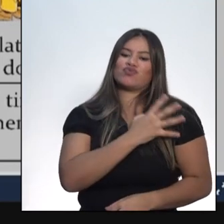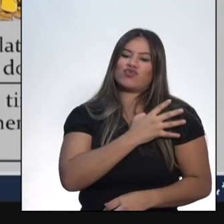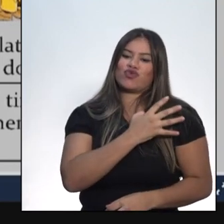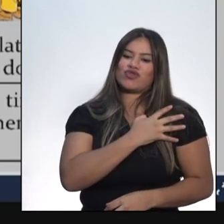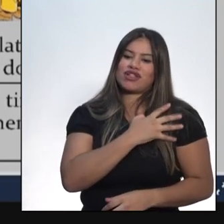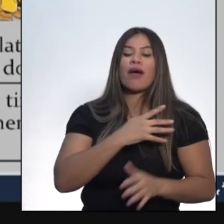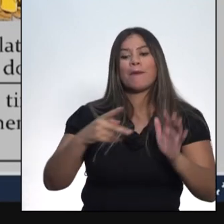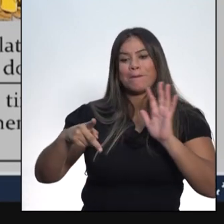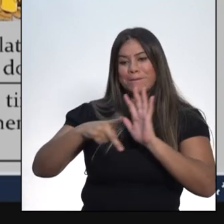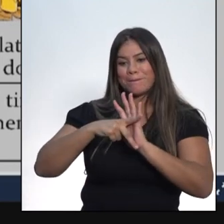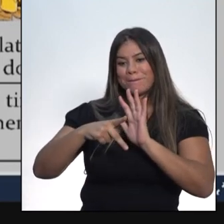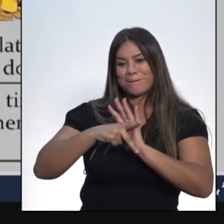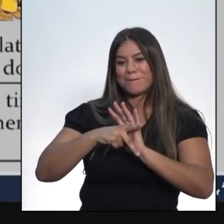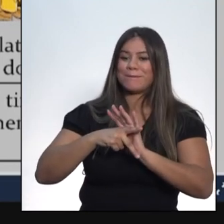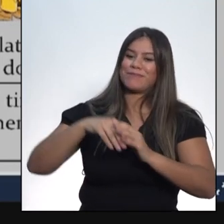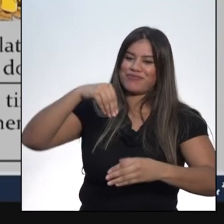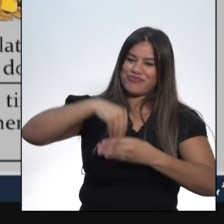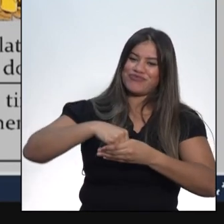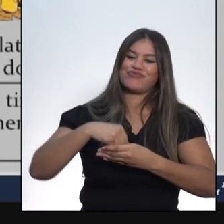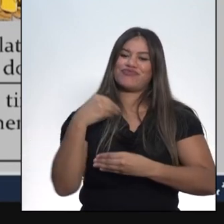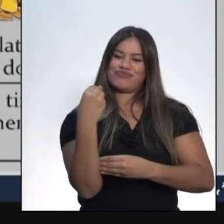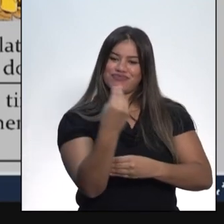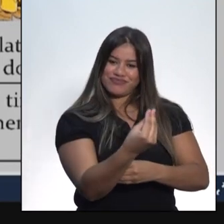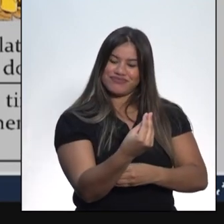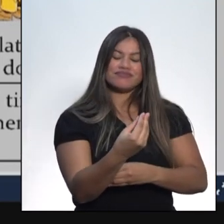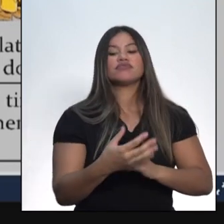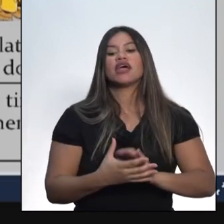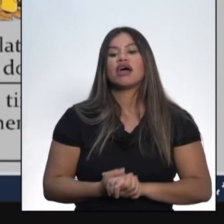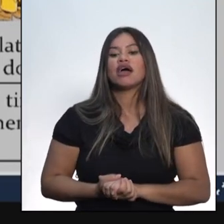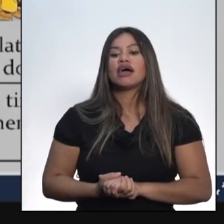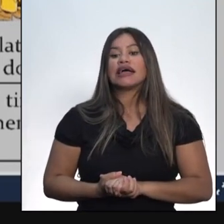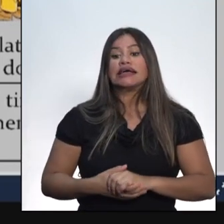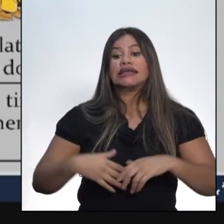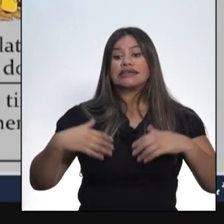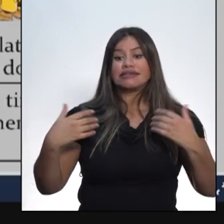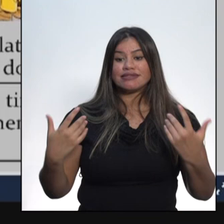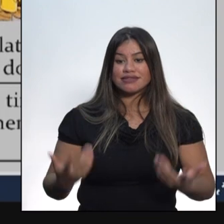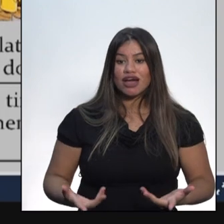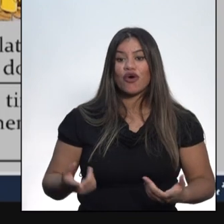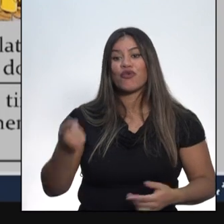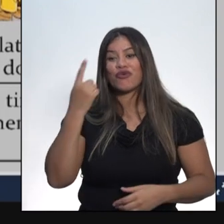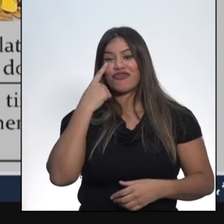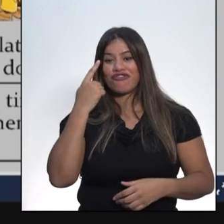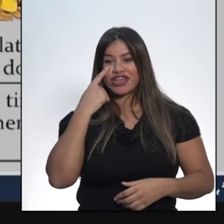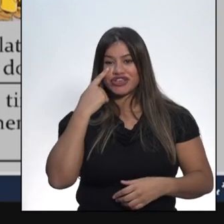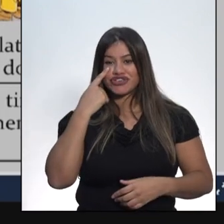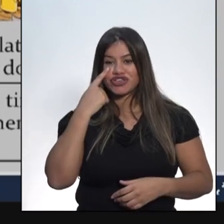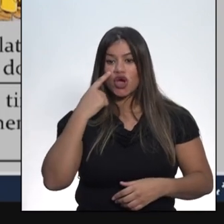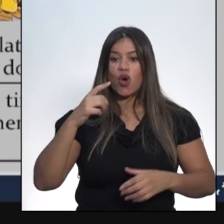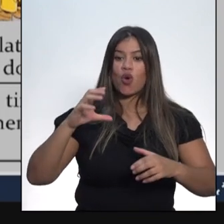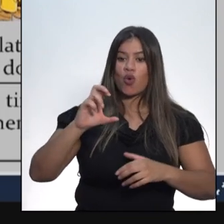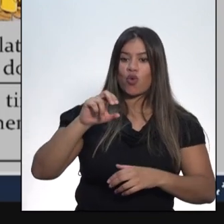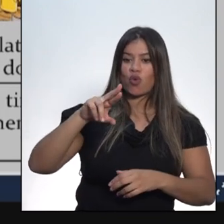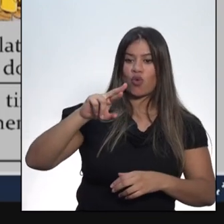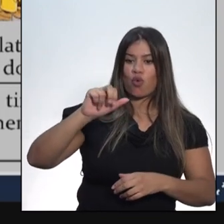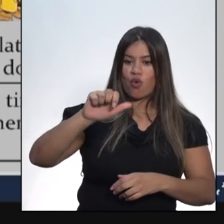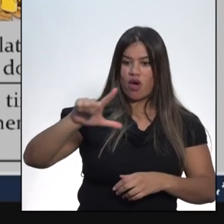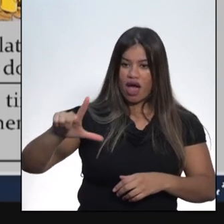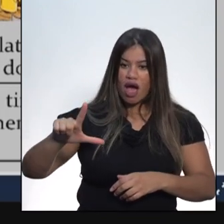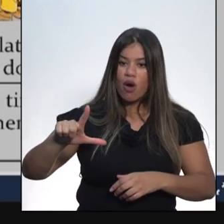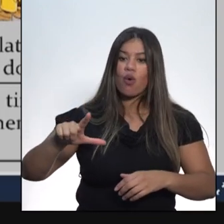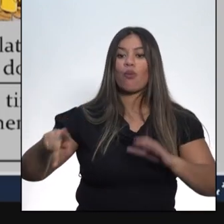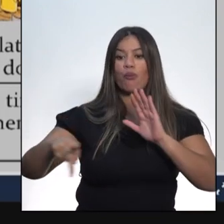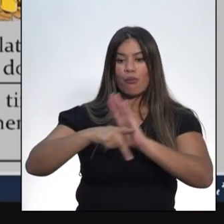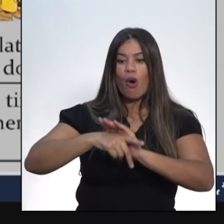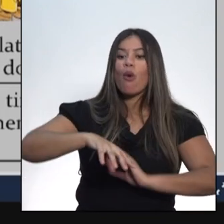um voto para o grande proprietário de terras. Então, veja bem, o curral é o local em que se colocam os